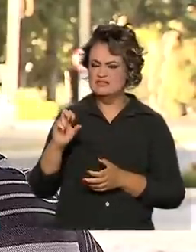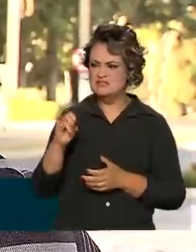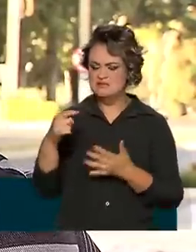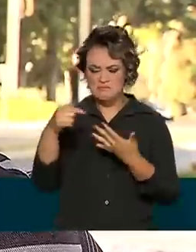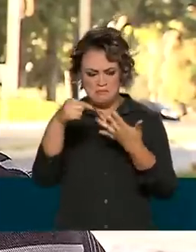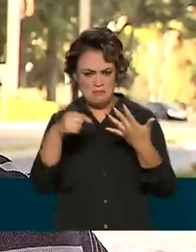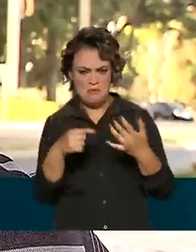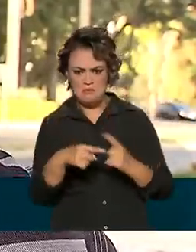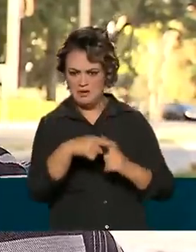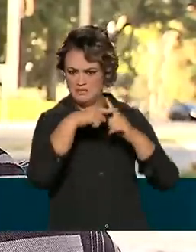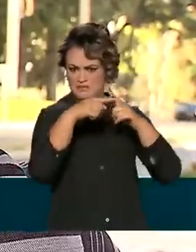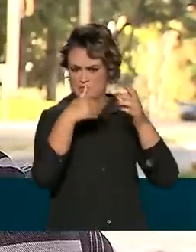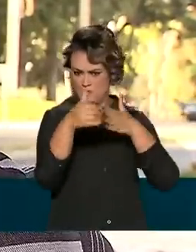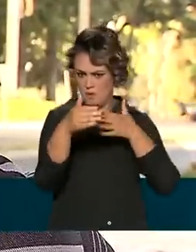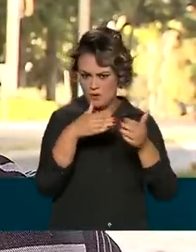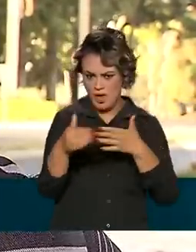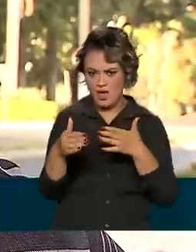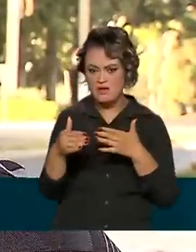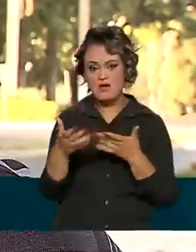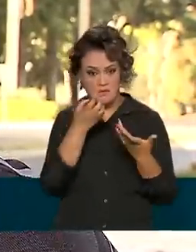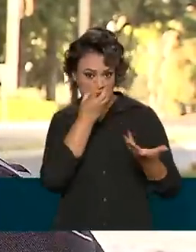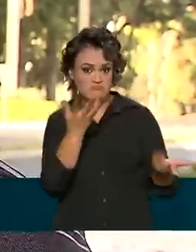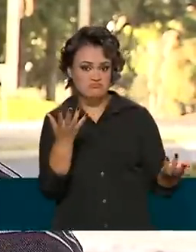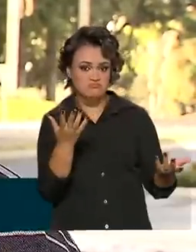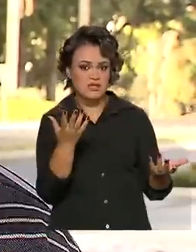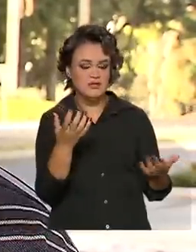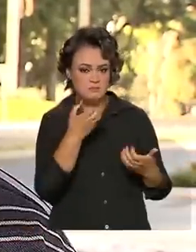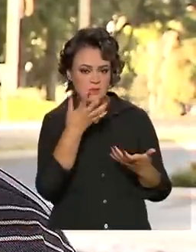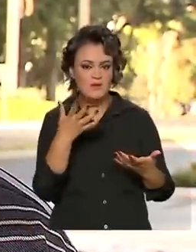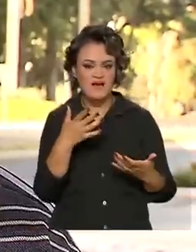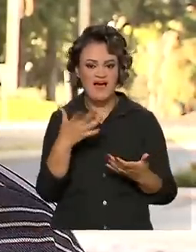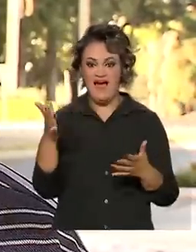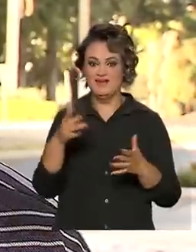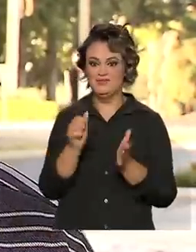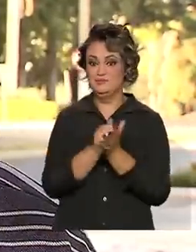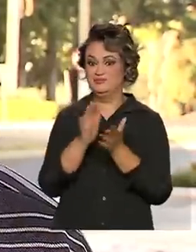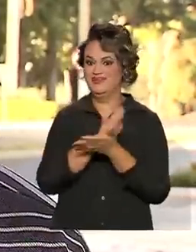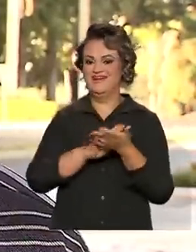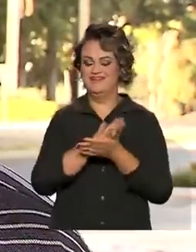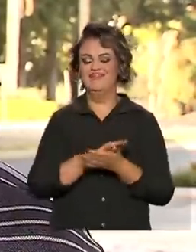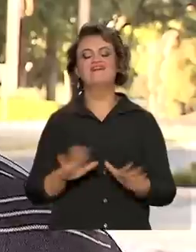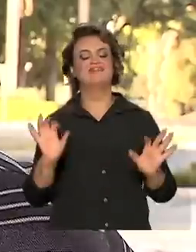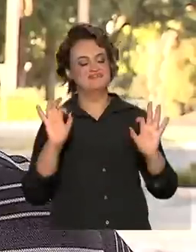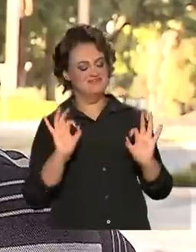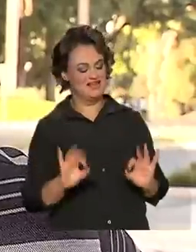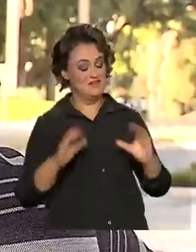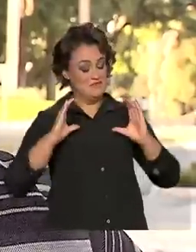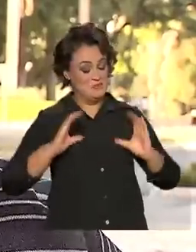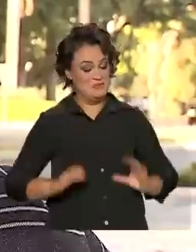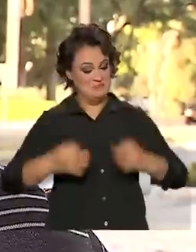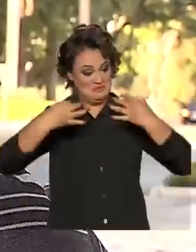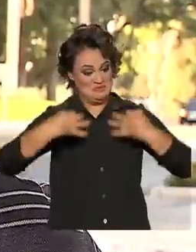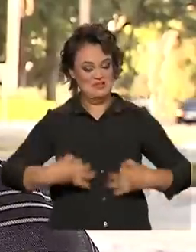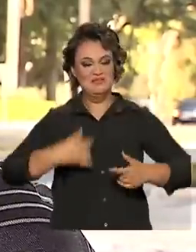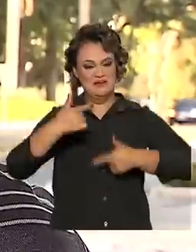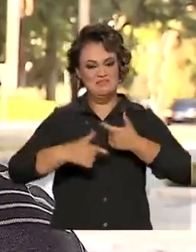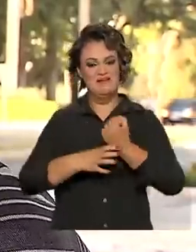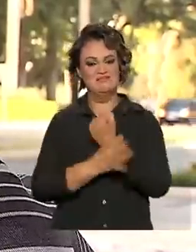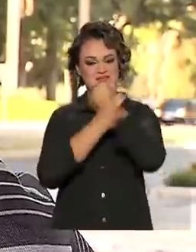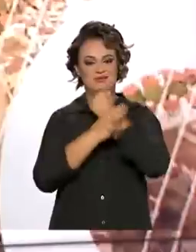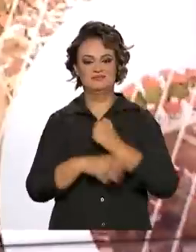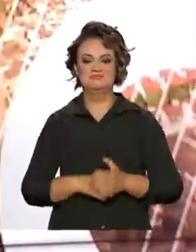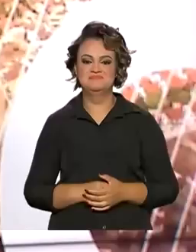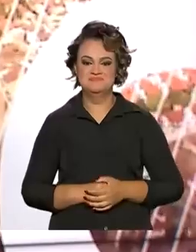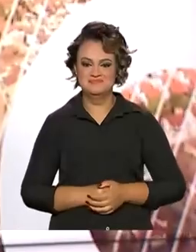benefício para o motorista, para o condutor, é muito bom. E aí é o senhor não vai levar mesmo a Aí fazer tudo para não levar a multa, trabalhar com segurança.